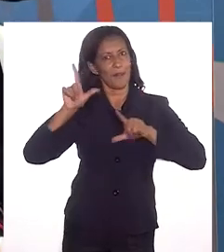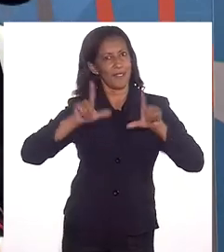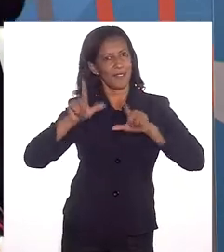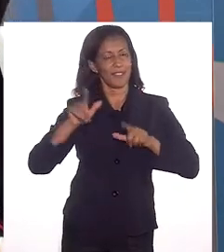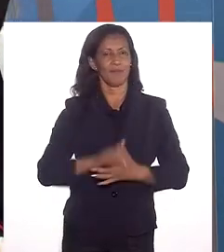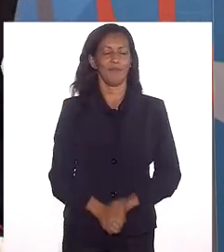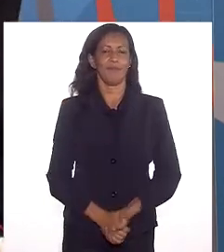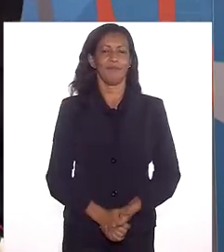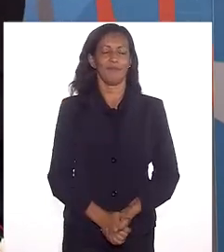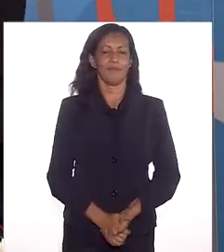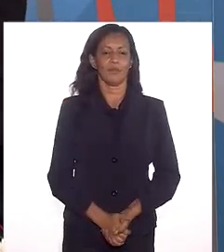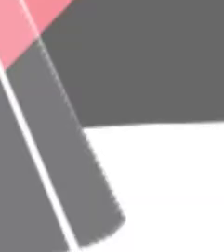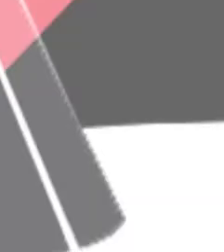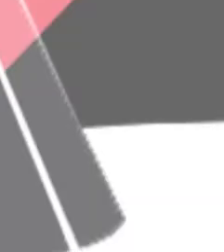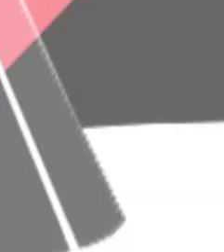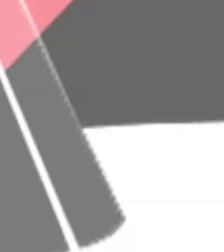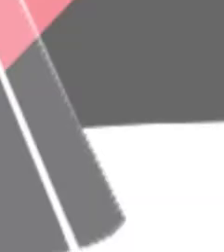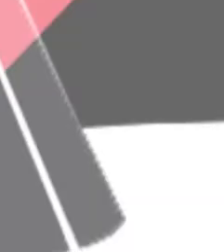o próximo programa.